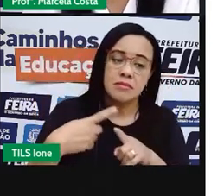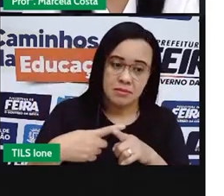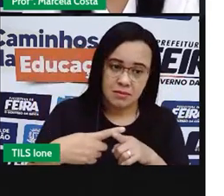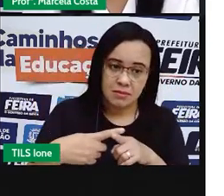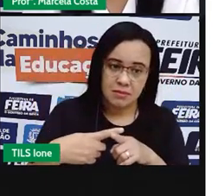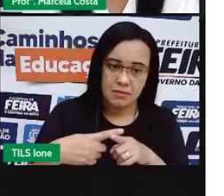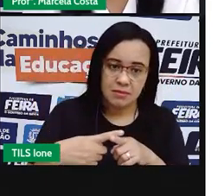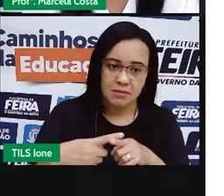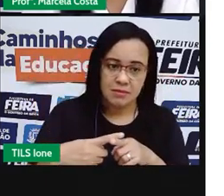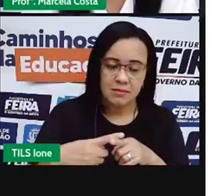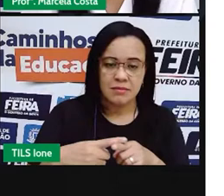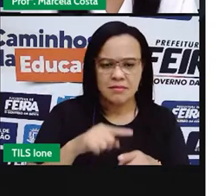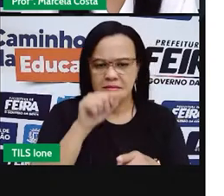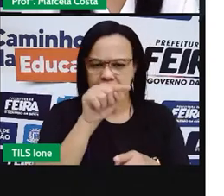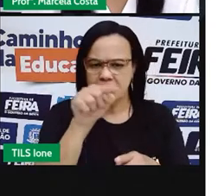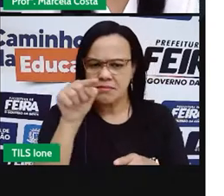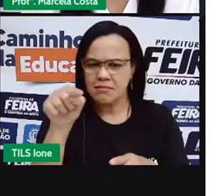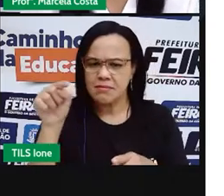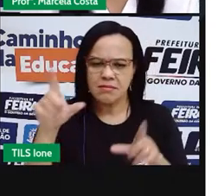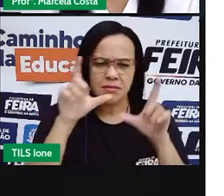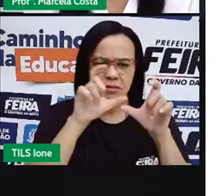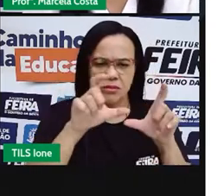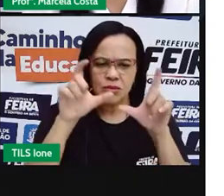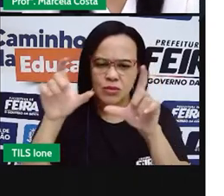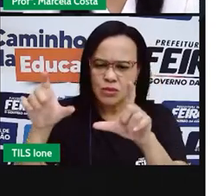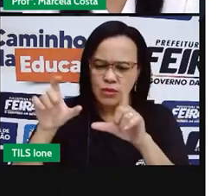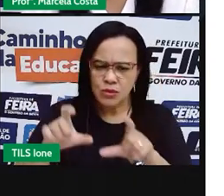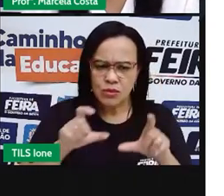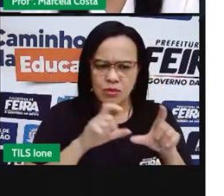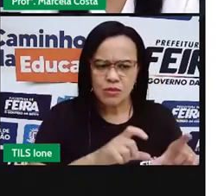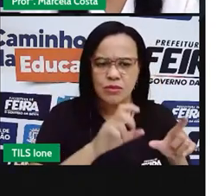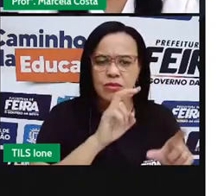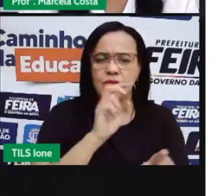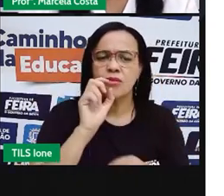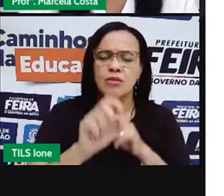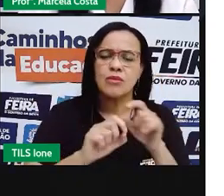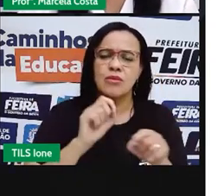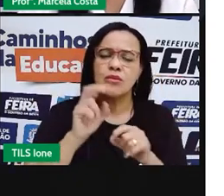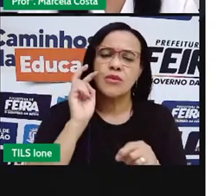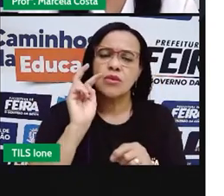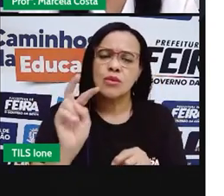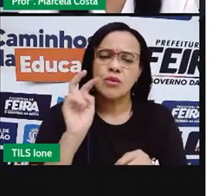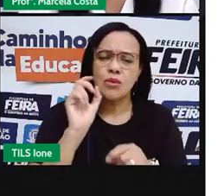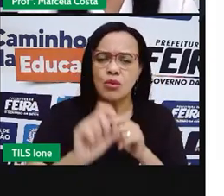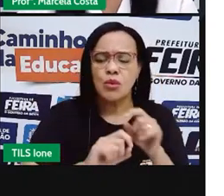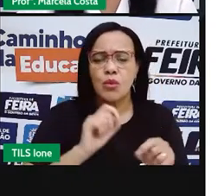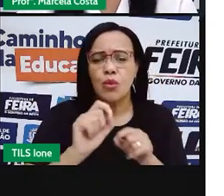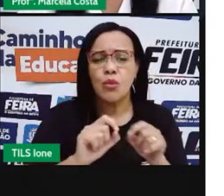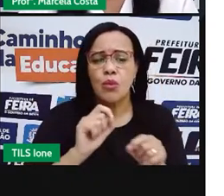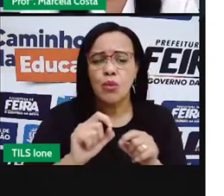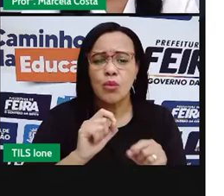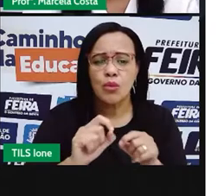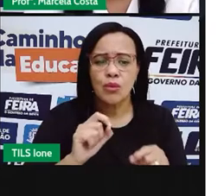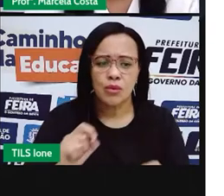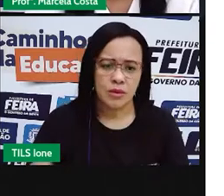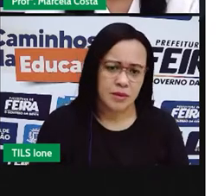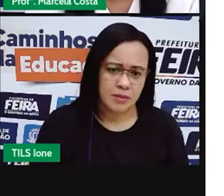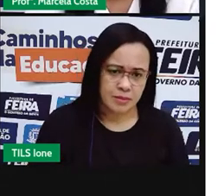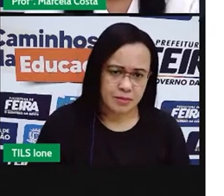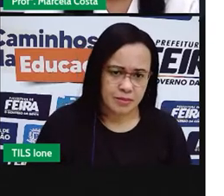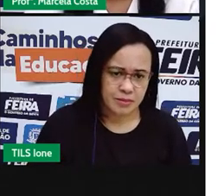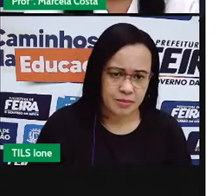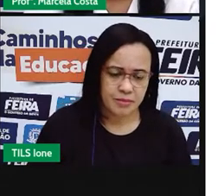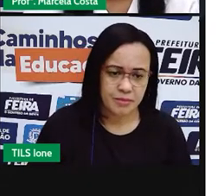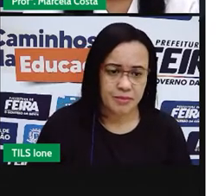Pra que nesse ambiente, ambiente, aqui a gente vê uma cena extra de uma